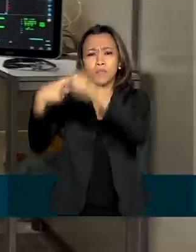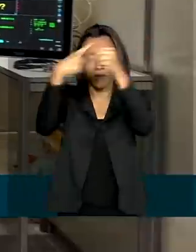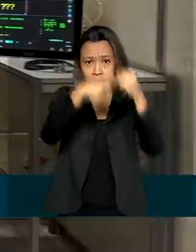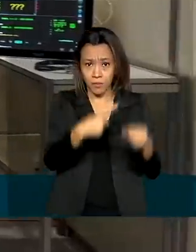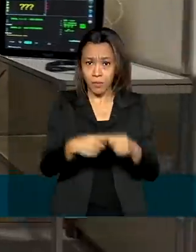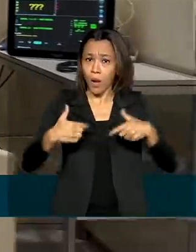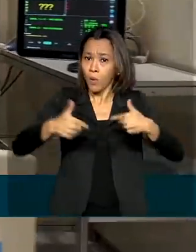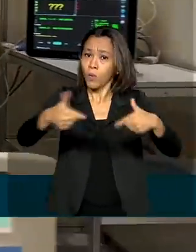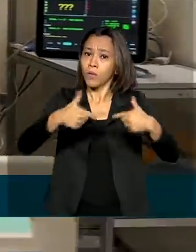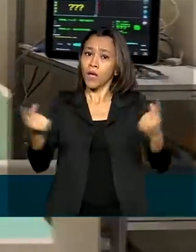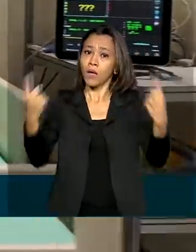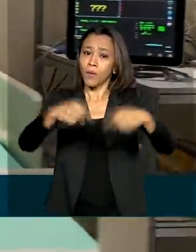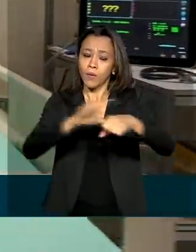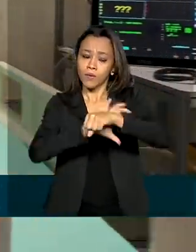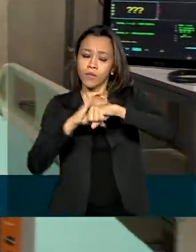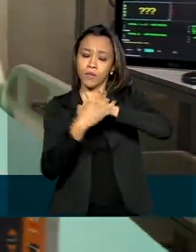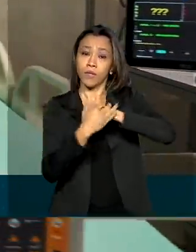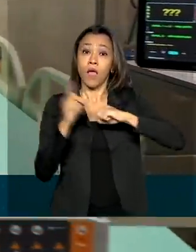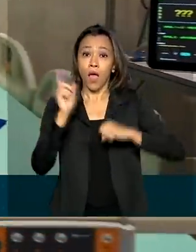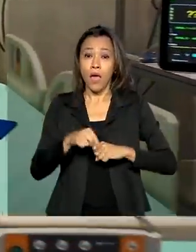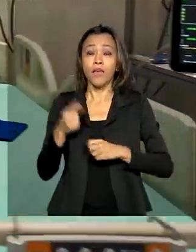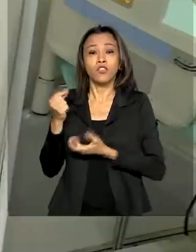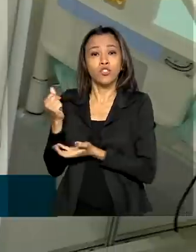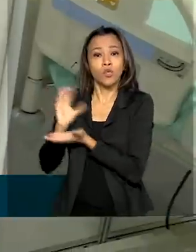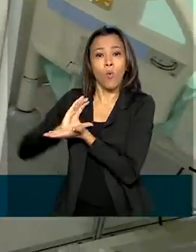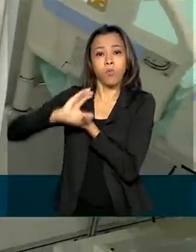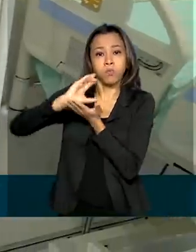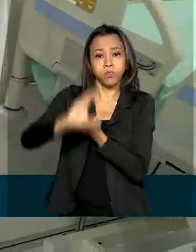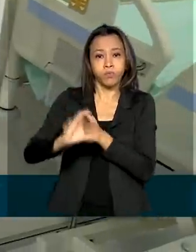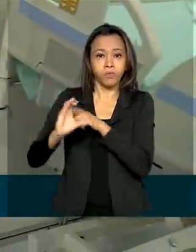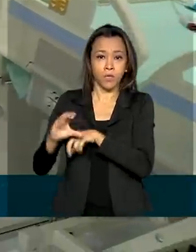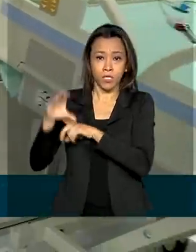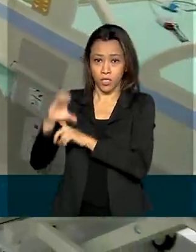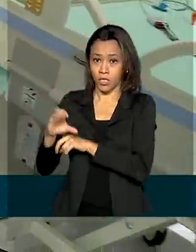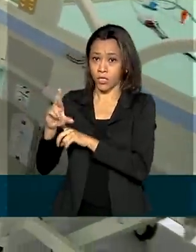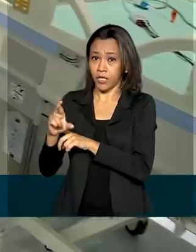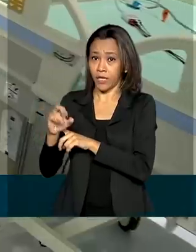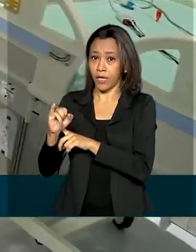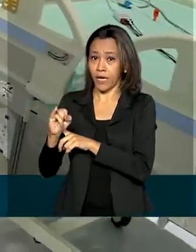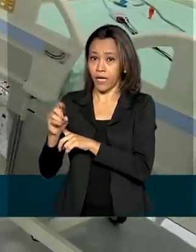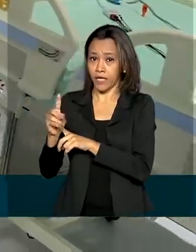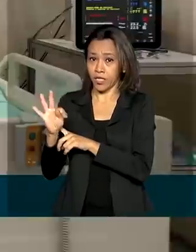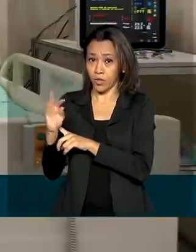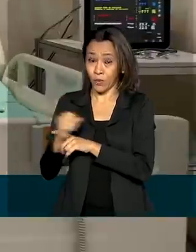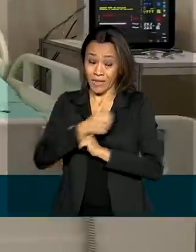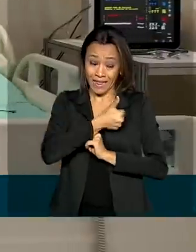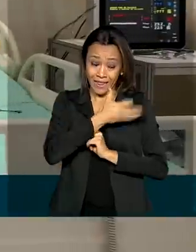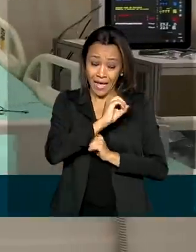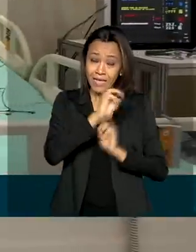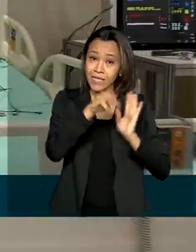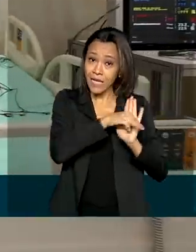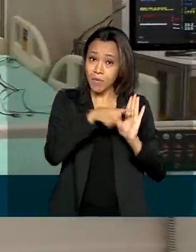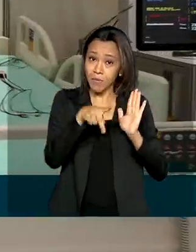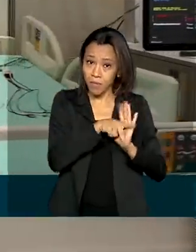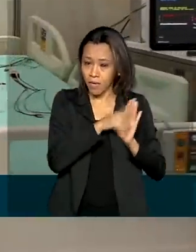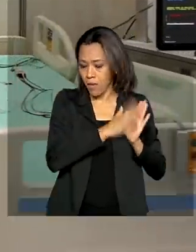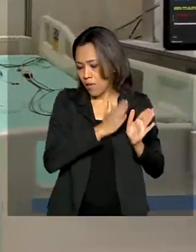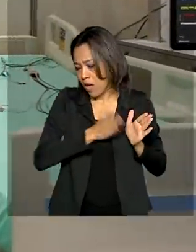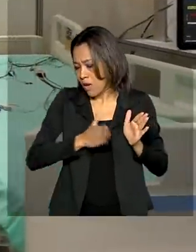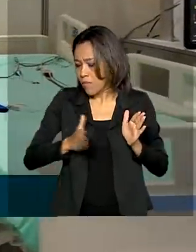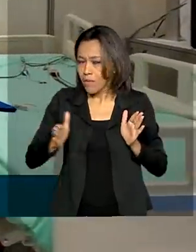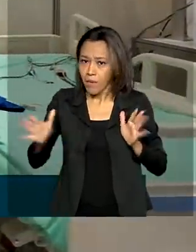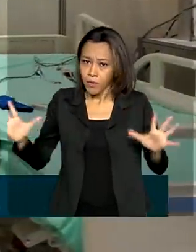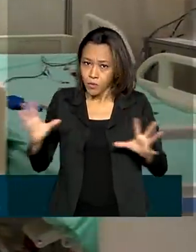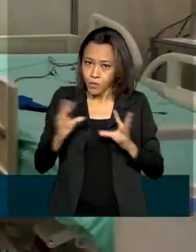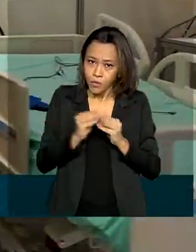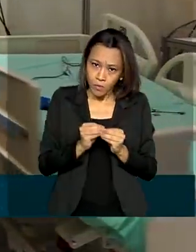coronavírus vieram de créditos extraordinários, autorizados por 10 medidas provisórias ao longo da pandemia, que